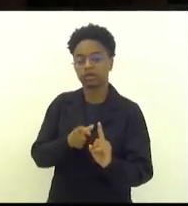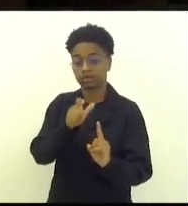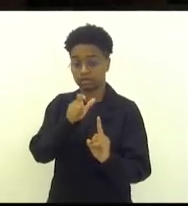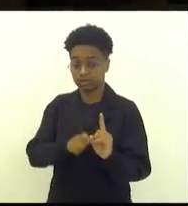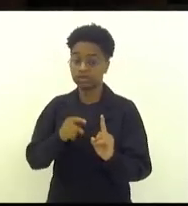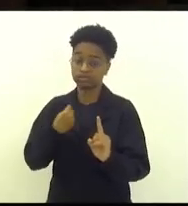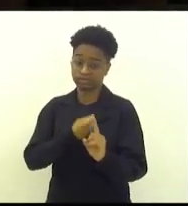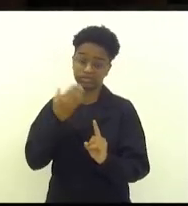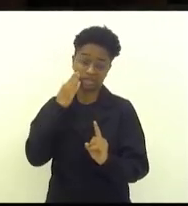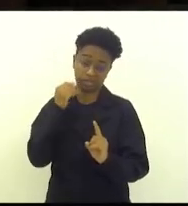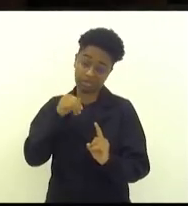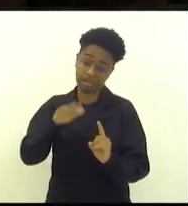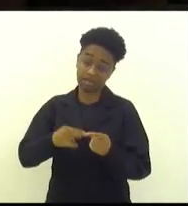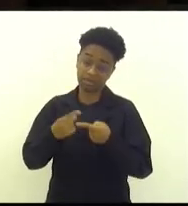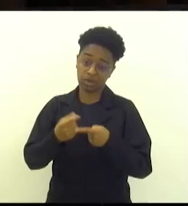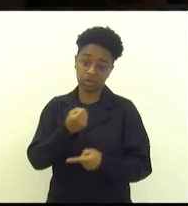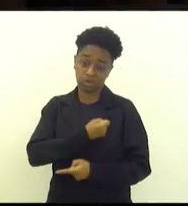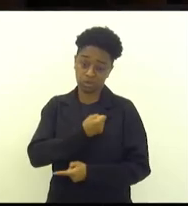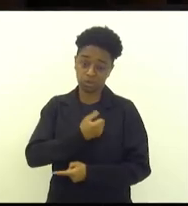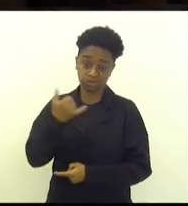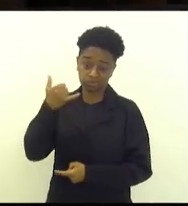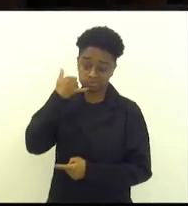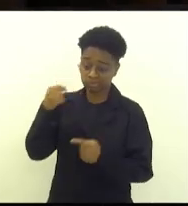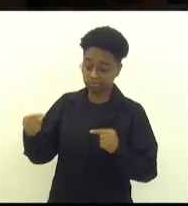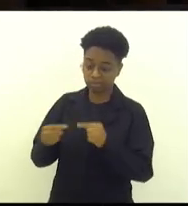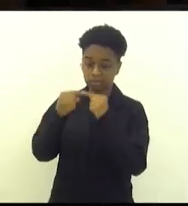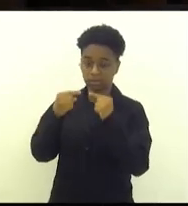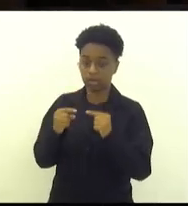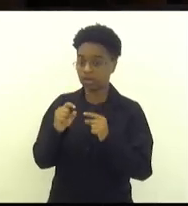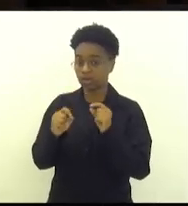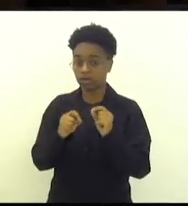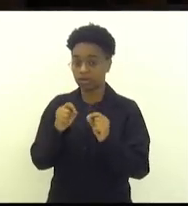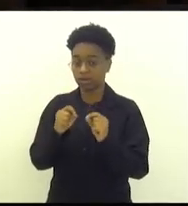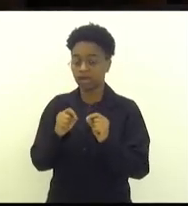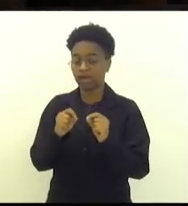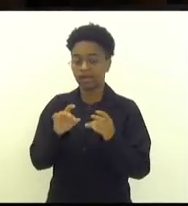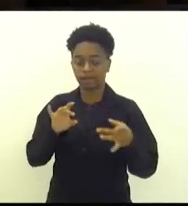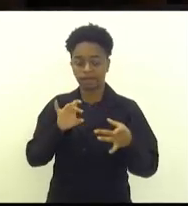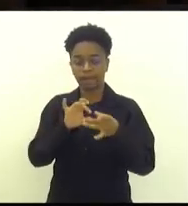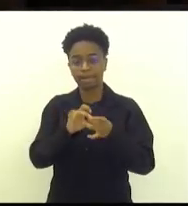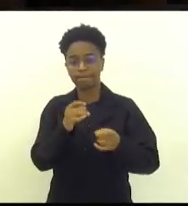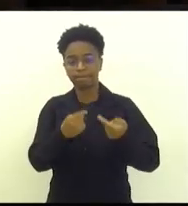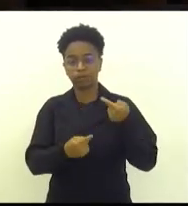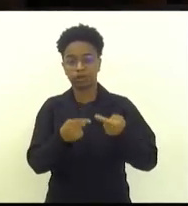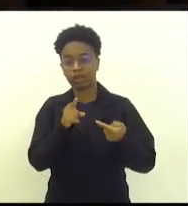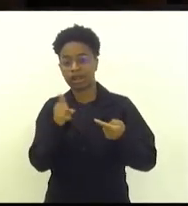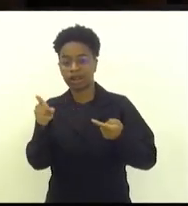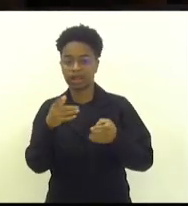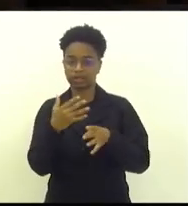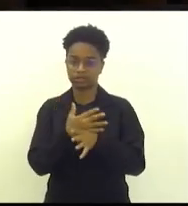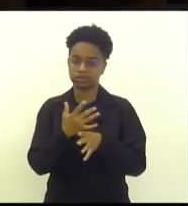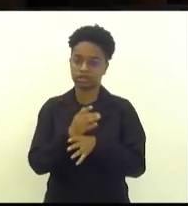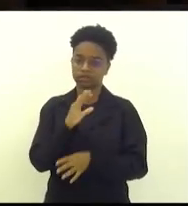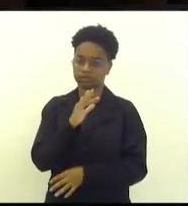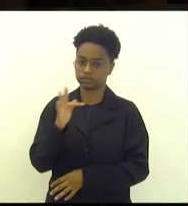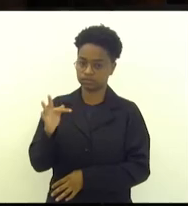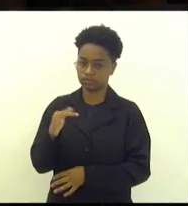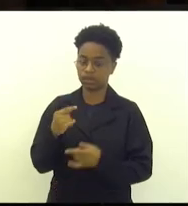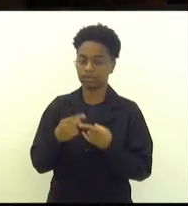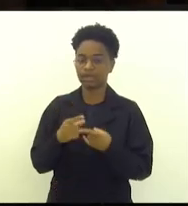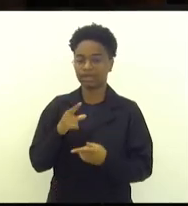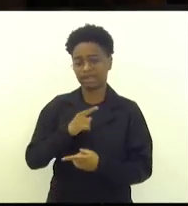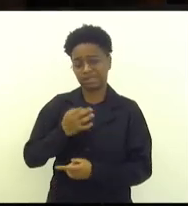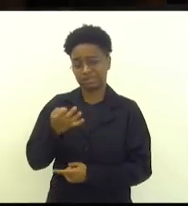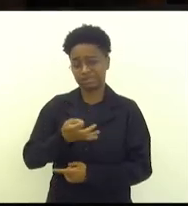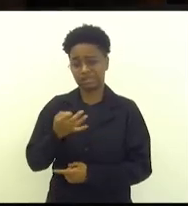sabe quem é pelo número de telefone que se identificou, cabo eleitoral de políticos da cidade que tem certeza pelo